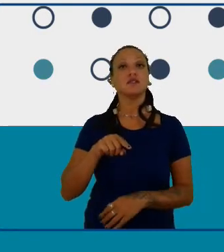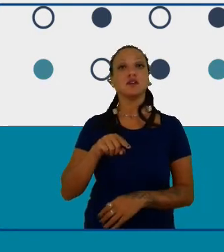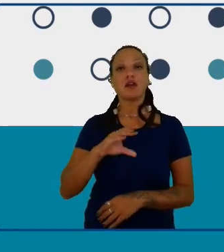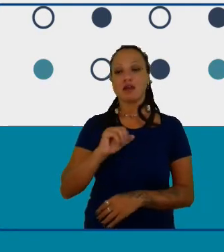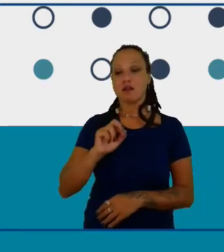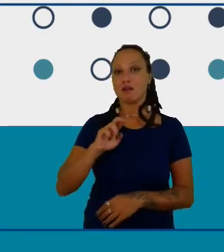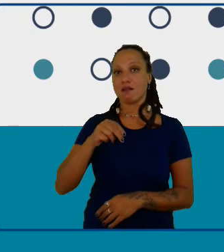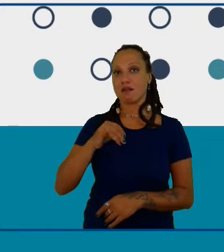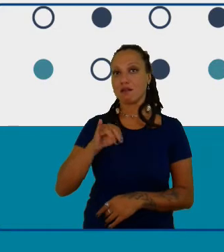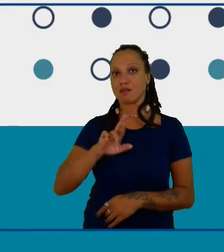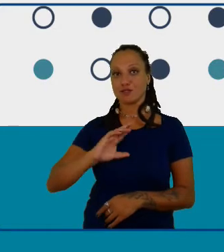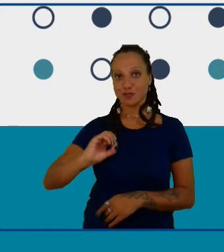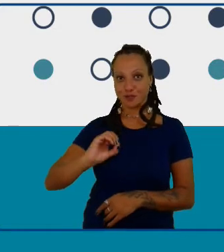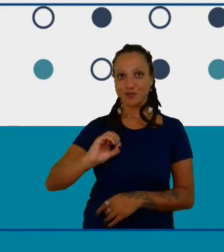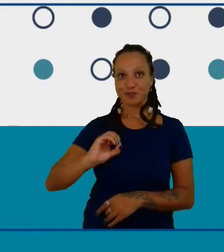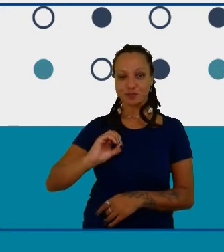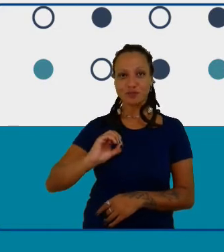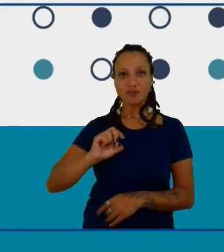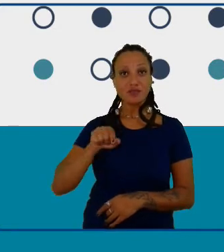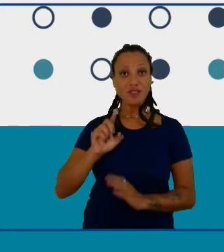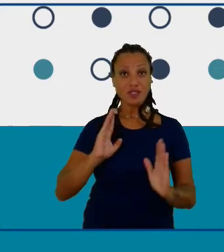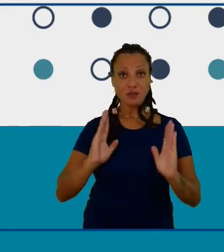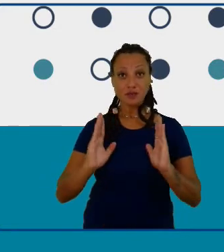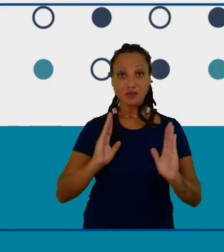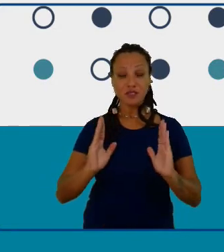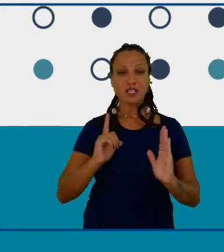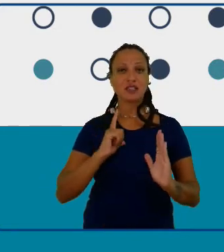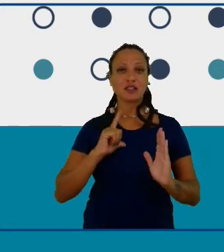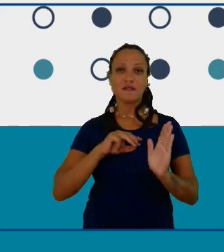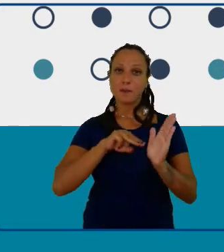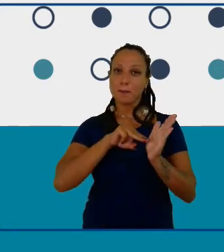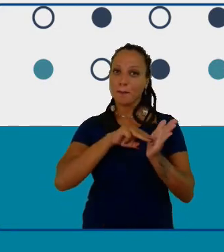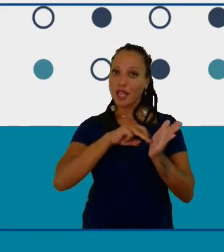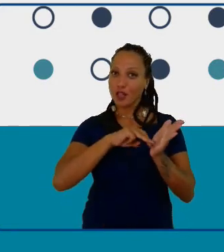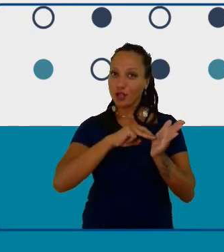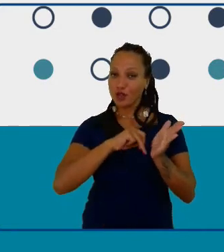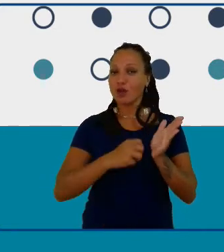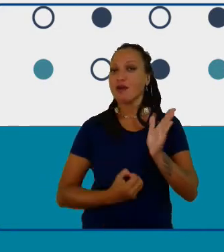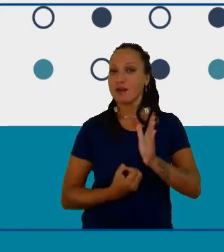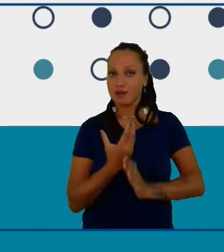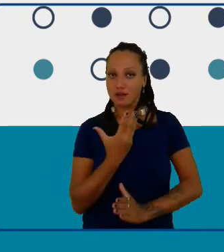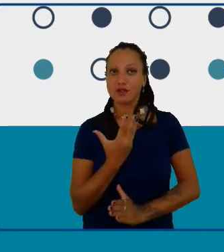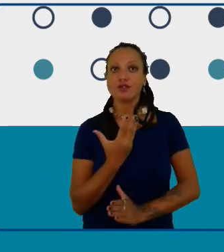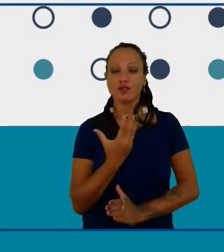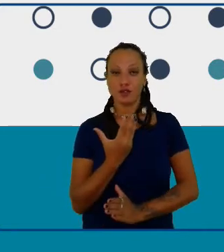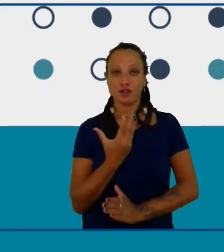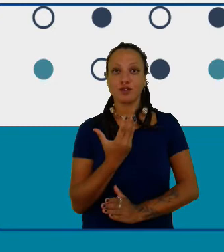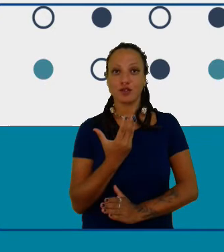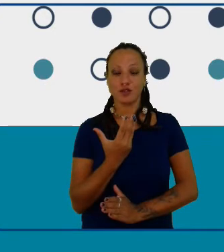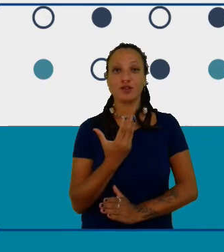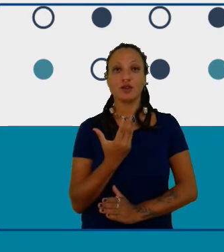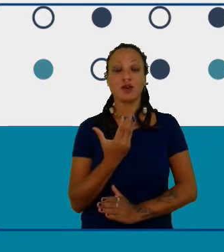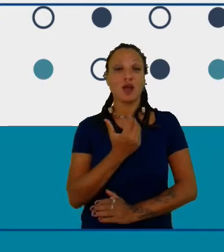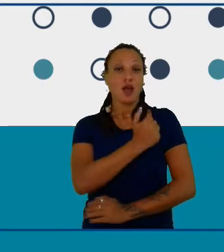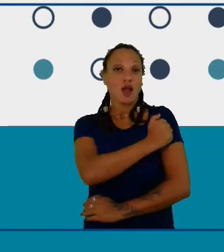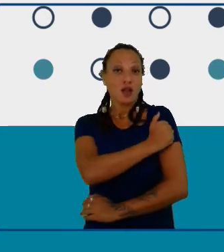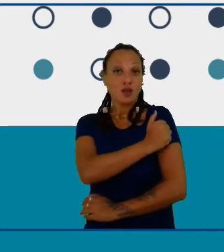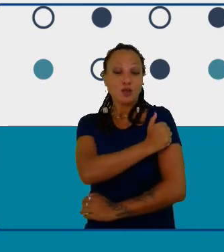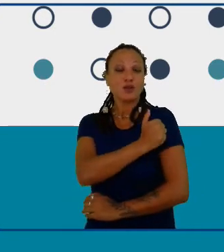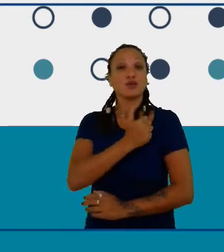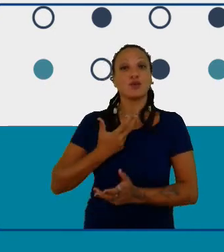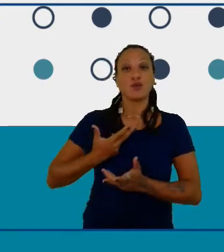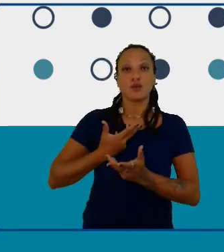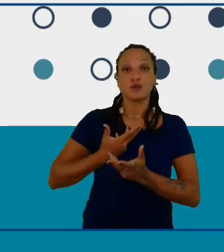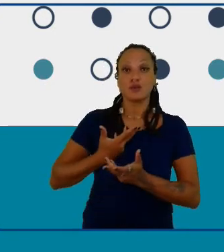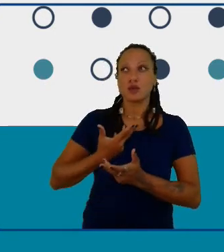tempo nós estabelecemos uma metodologia em que nós os alunos eles eram convidados no início do